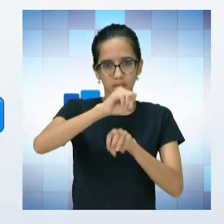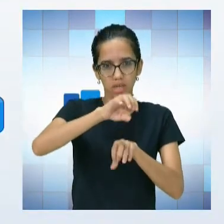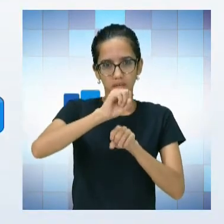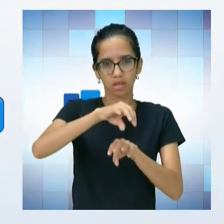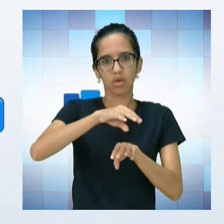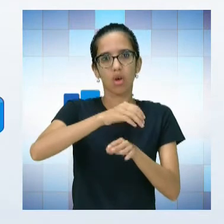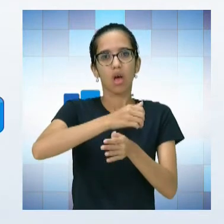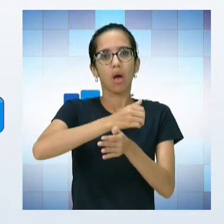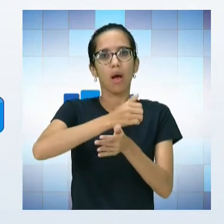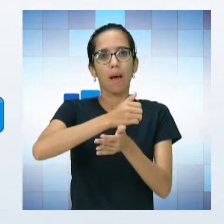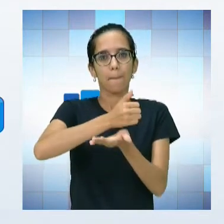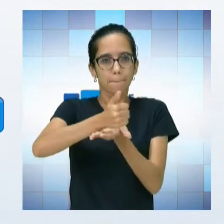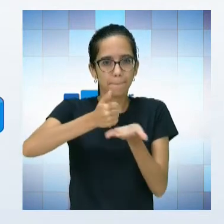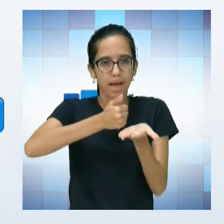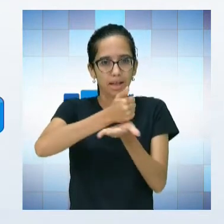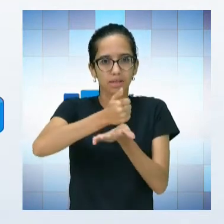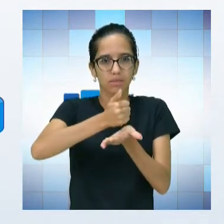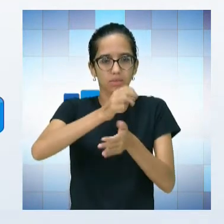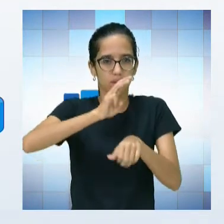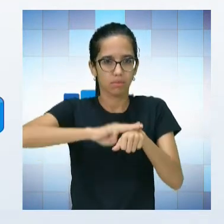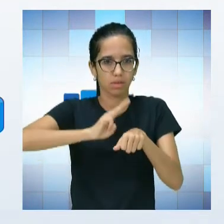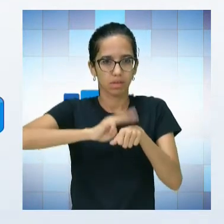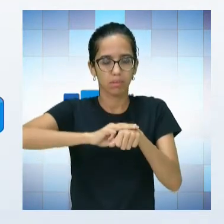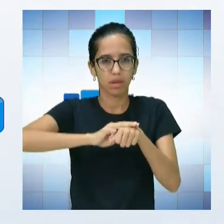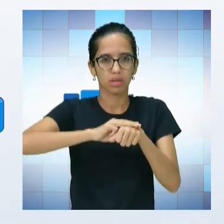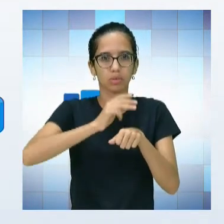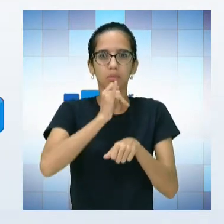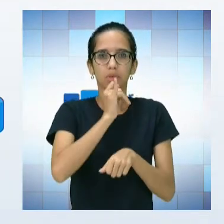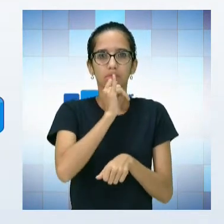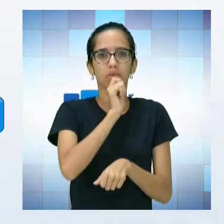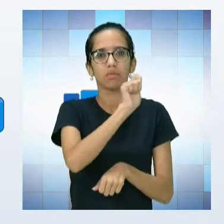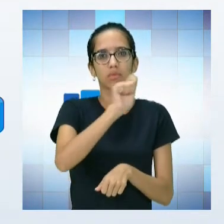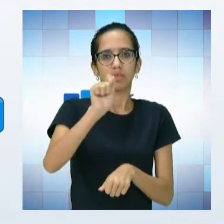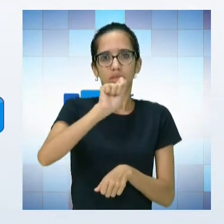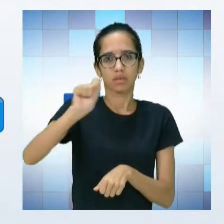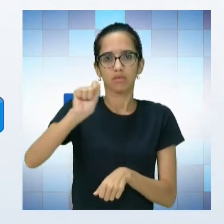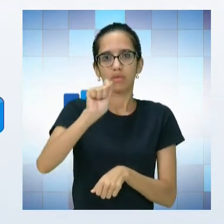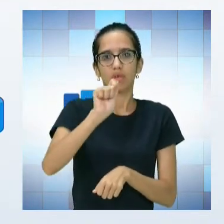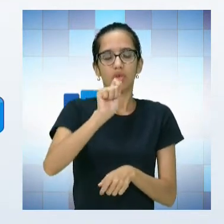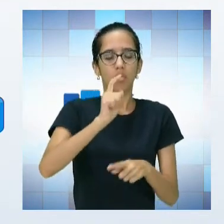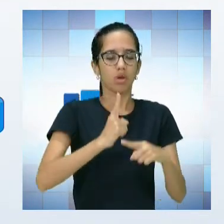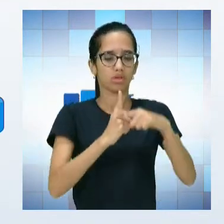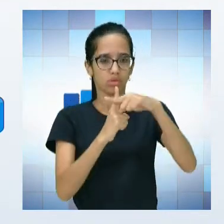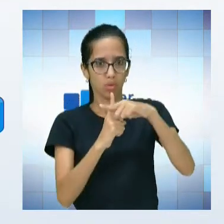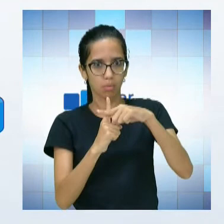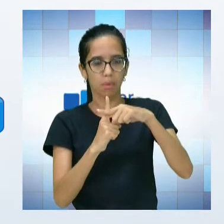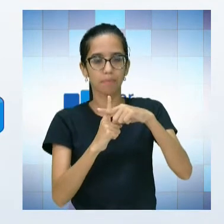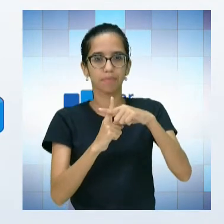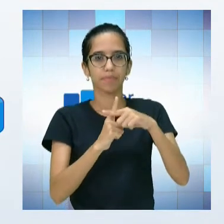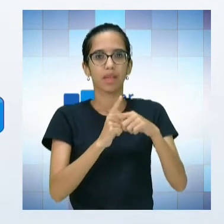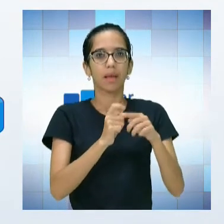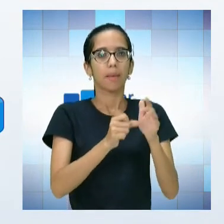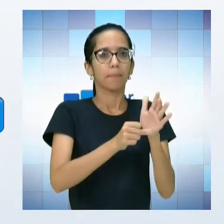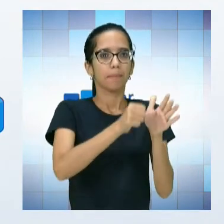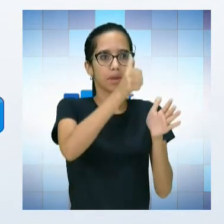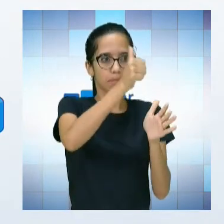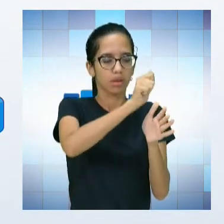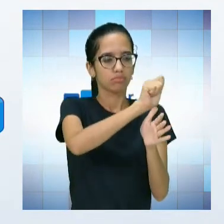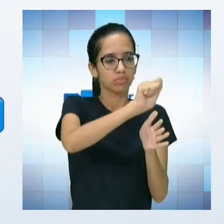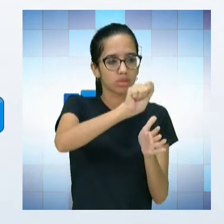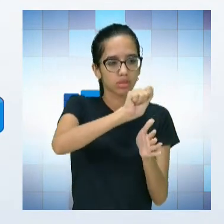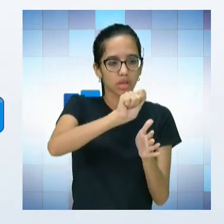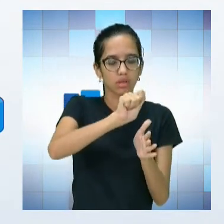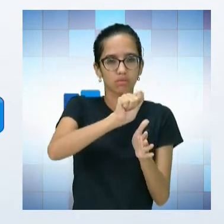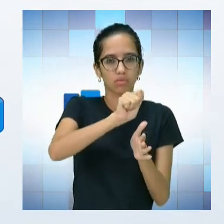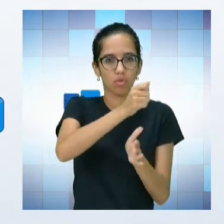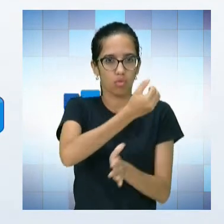ele vai escrevendo no quadro, por exemplo, uma soma de duas parcelas. Escreve a primeira parcela, quando ele